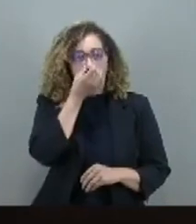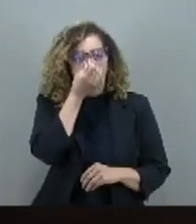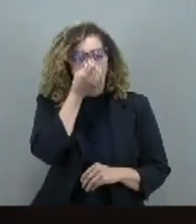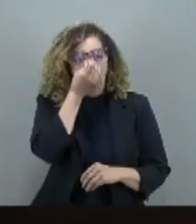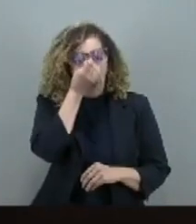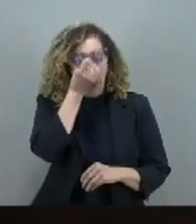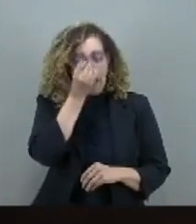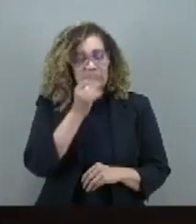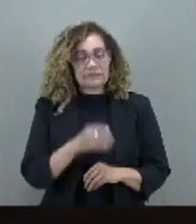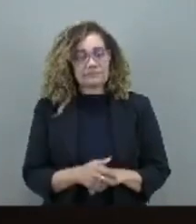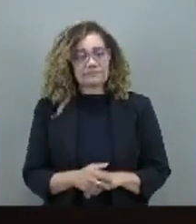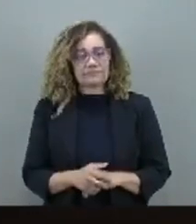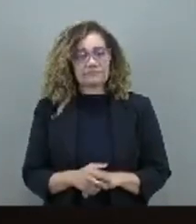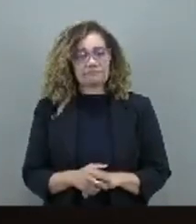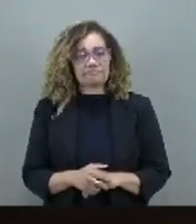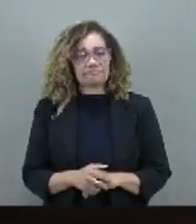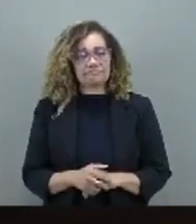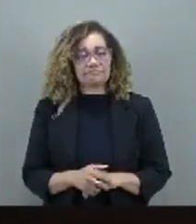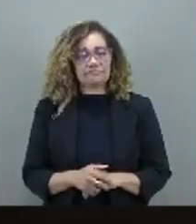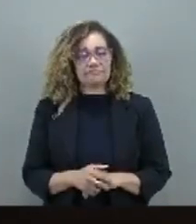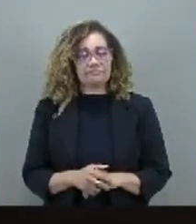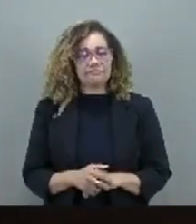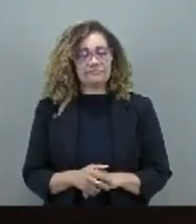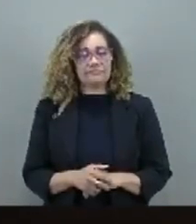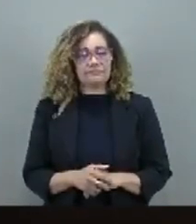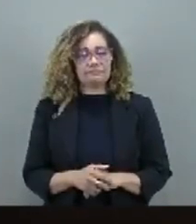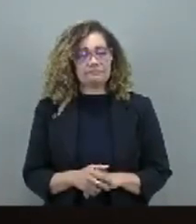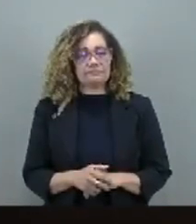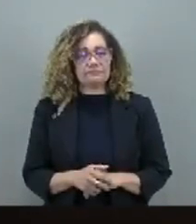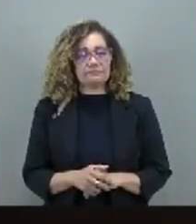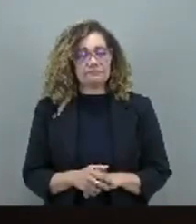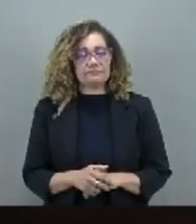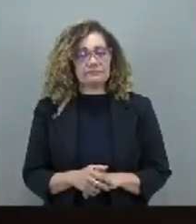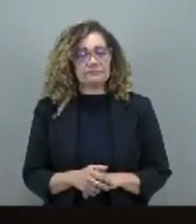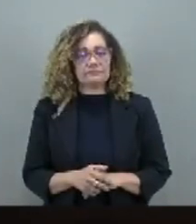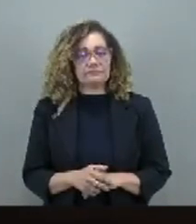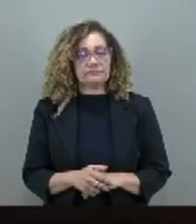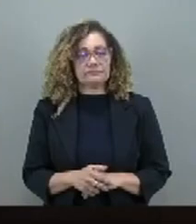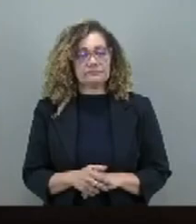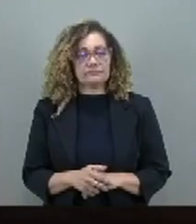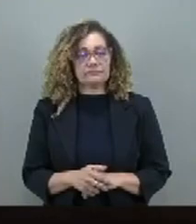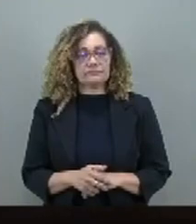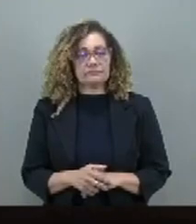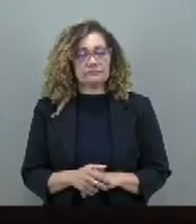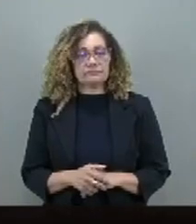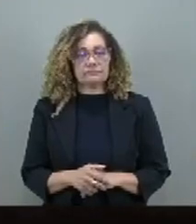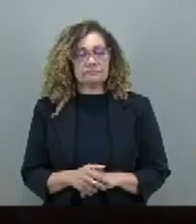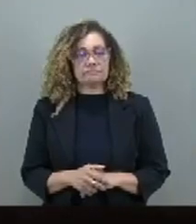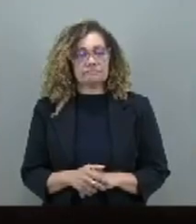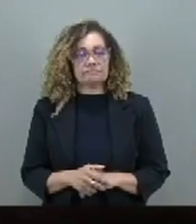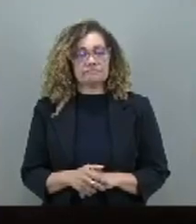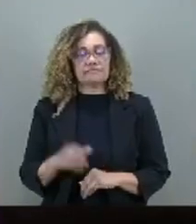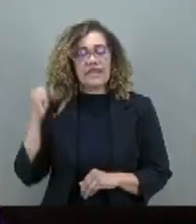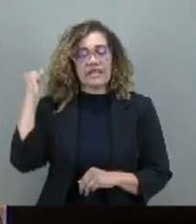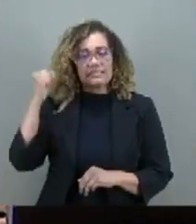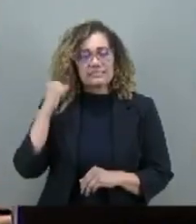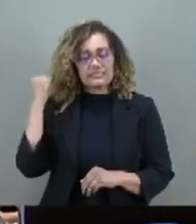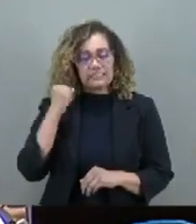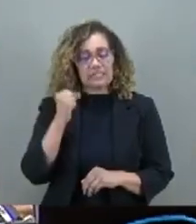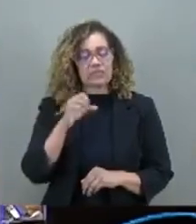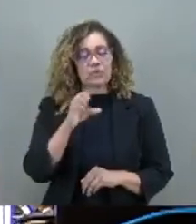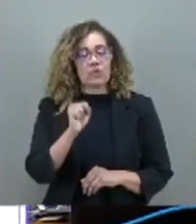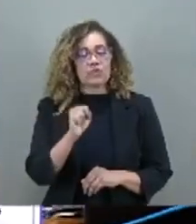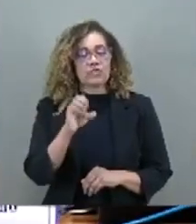Muito bem, senador Cajuru. Passa a palavra à nobre senadora